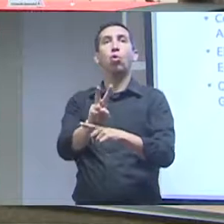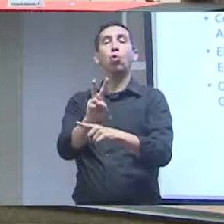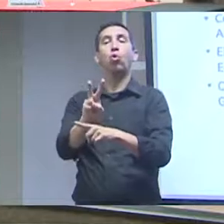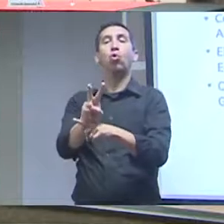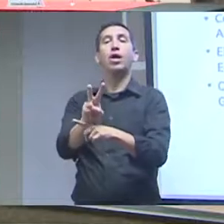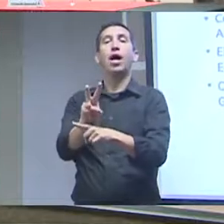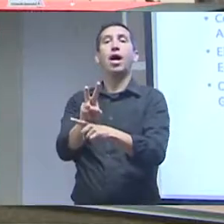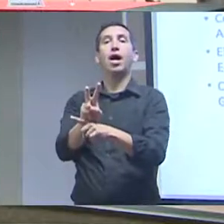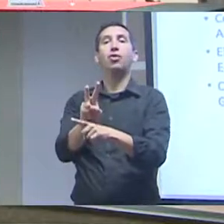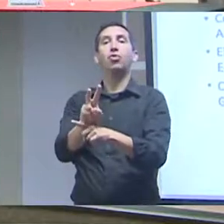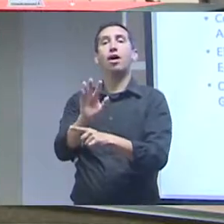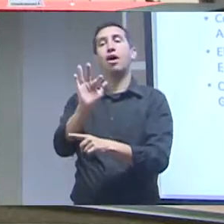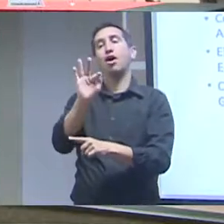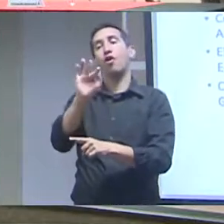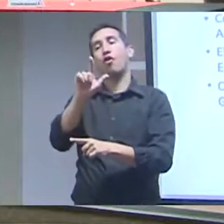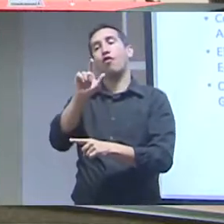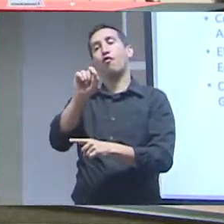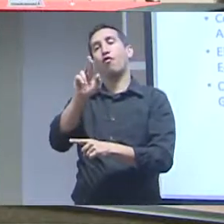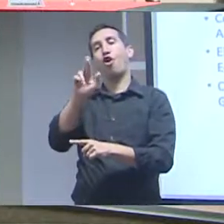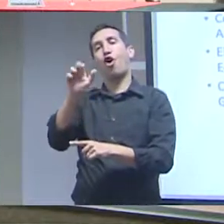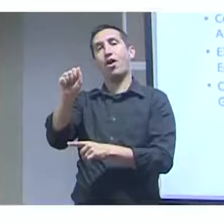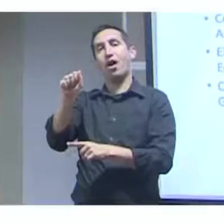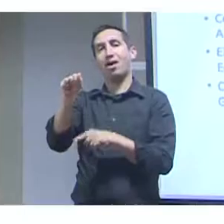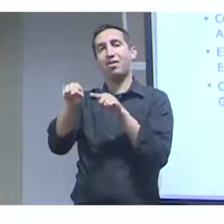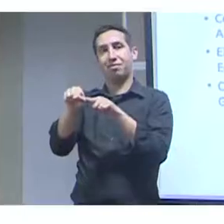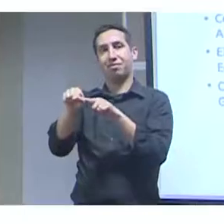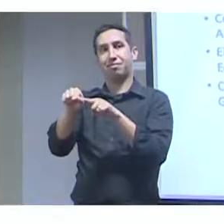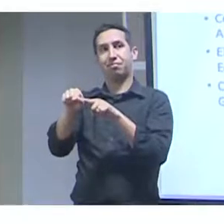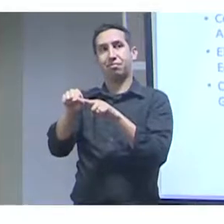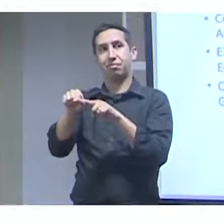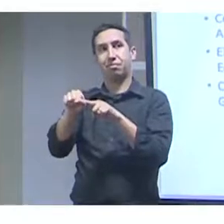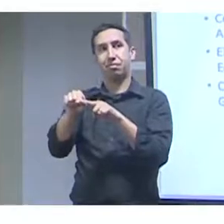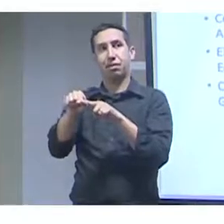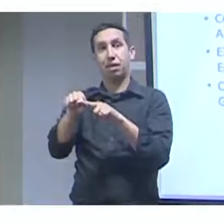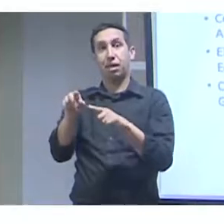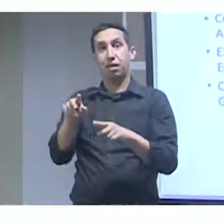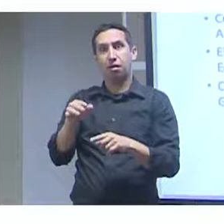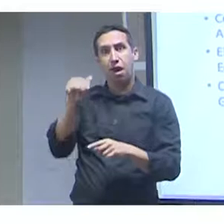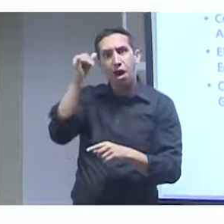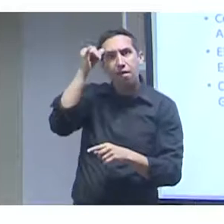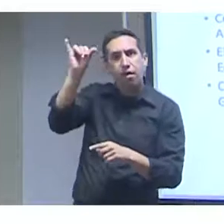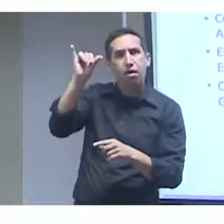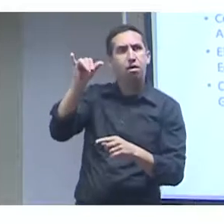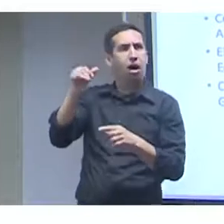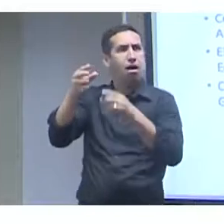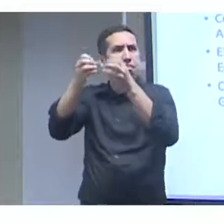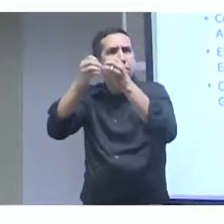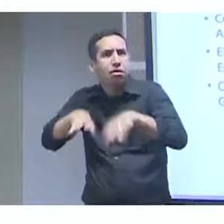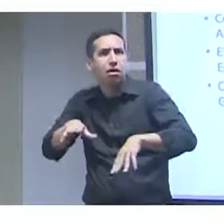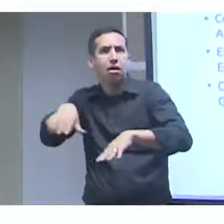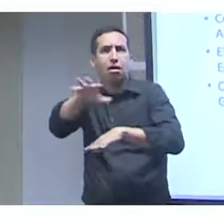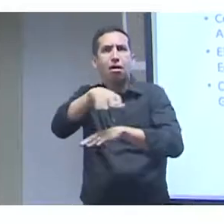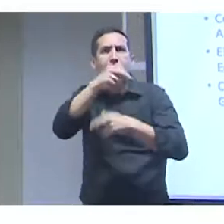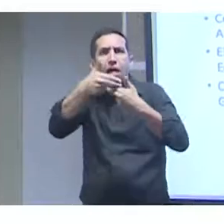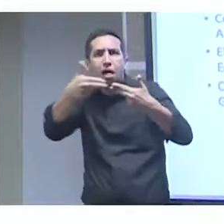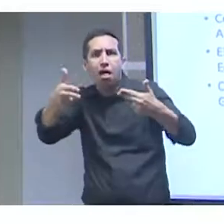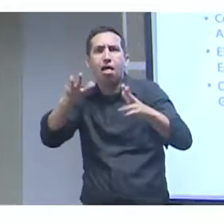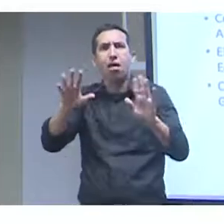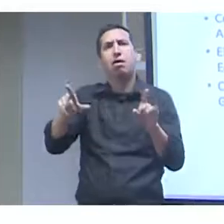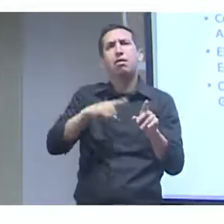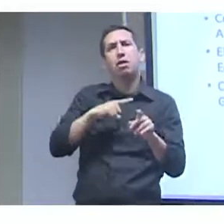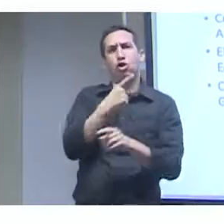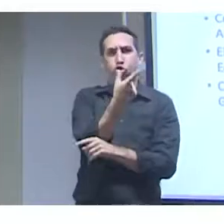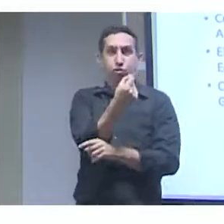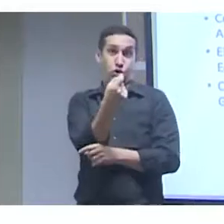Conservação da Flora, que é o agente responsável pela avaliação de risco de extinção da flora brasileira.